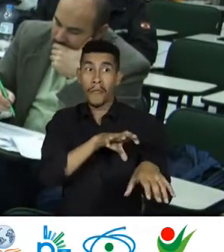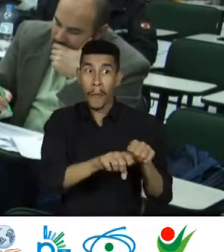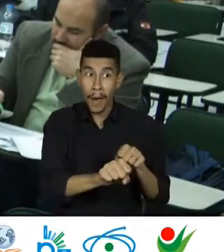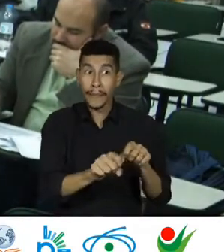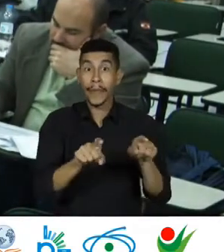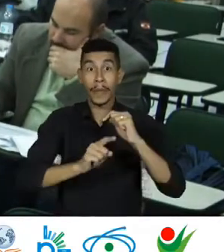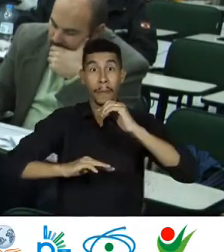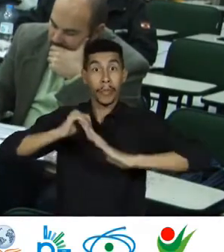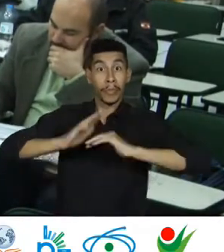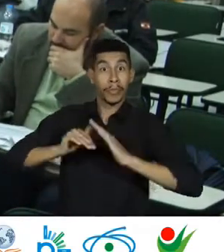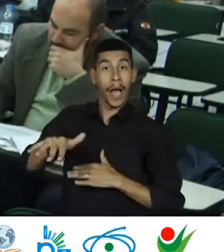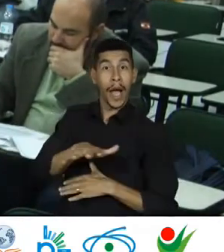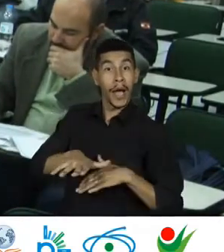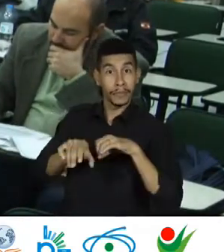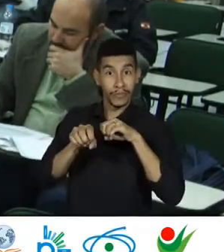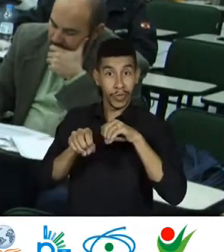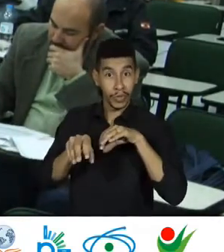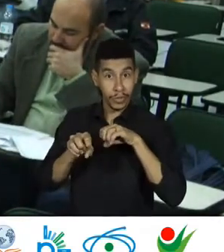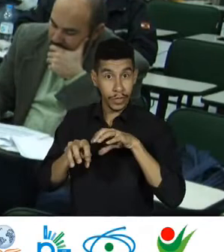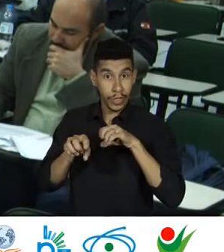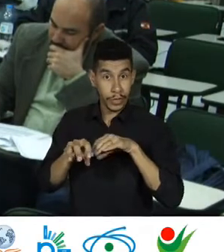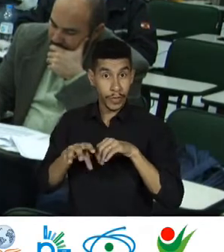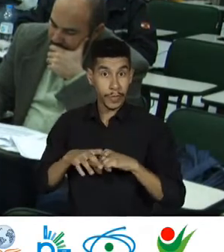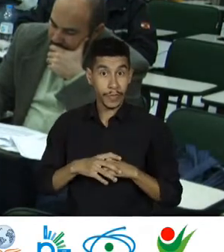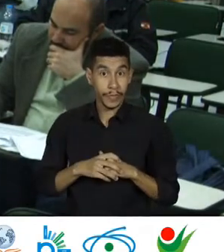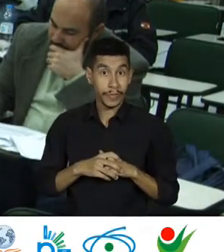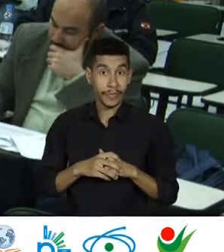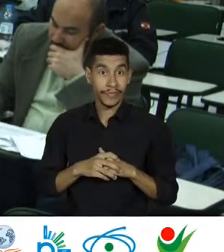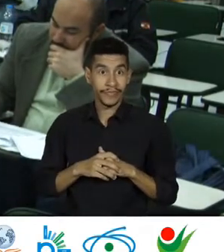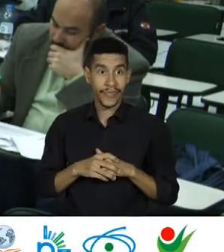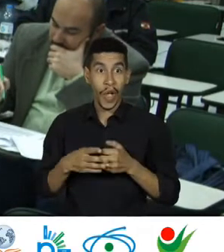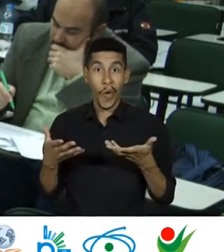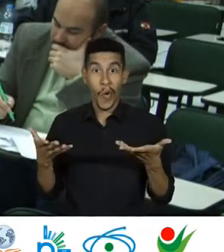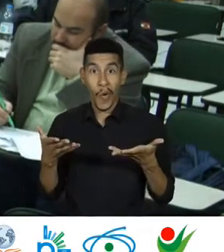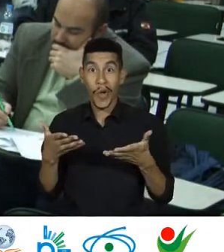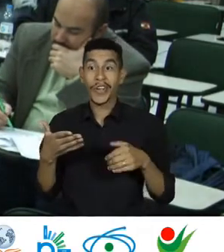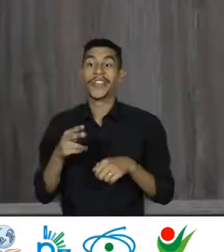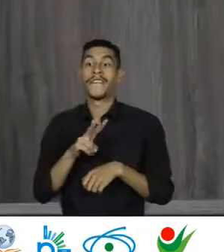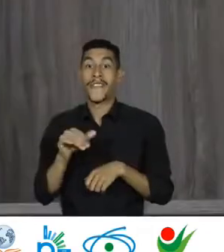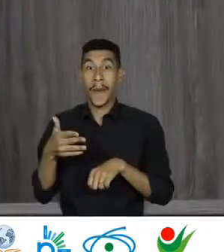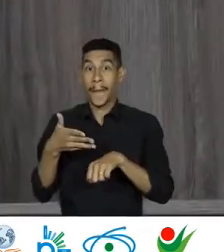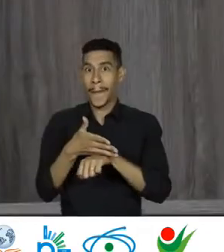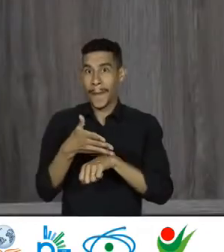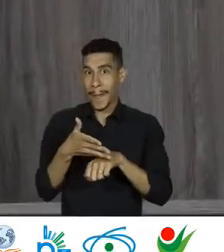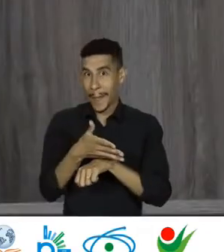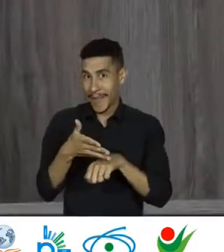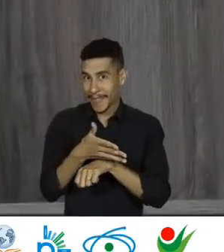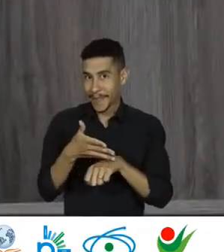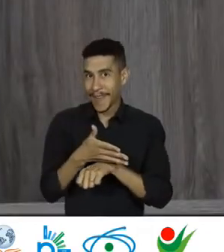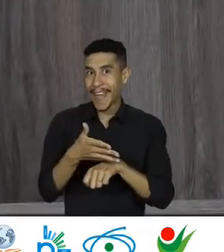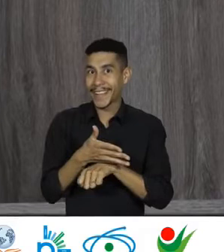profissionais da área da educação, que participarão e estão participando desde